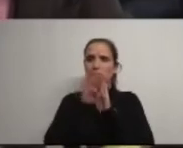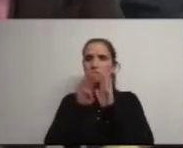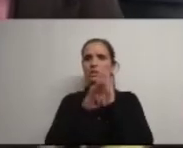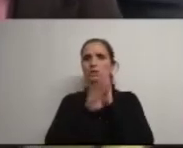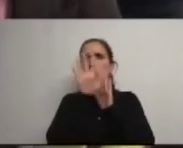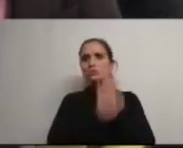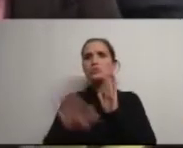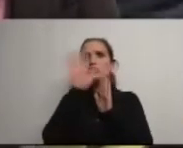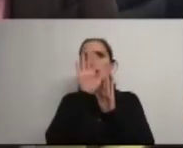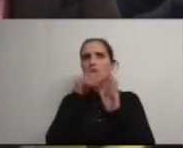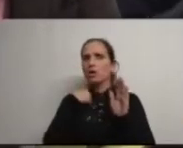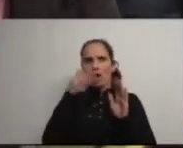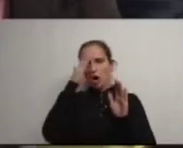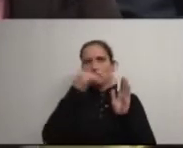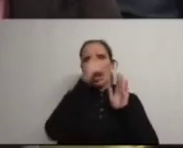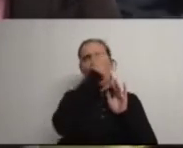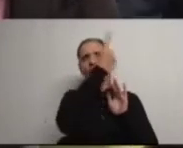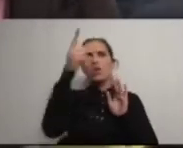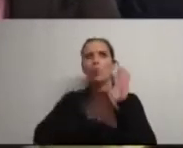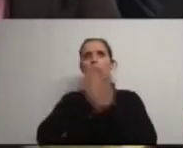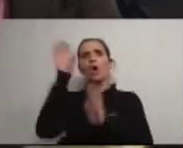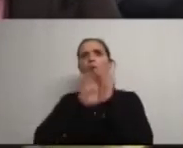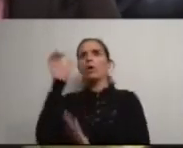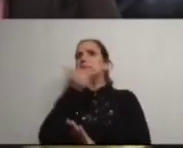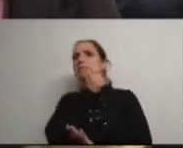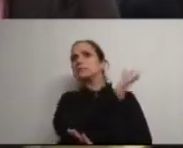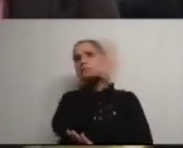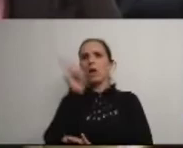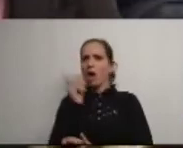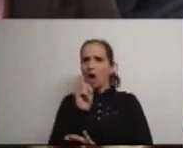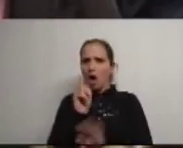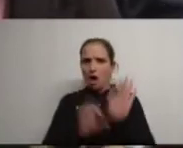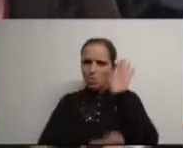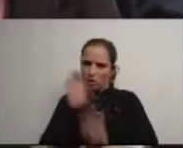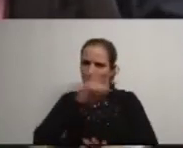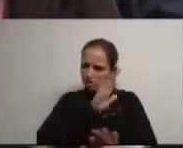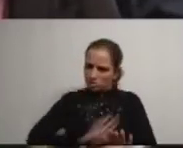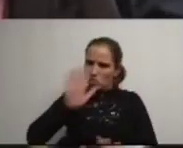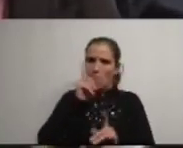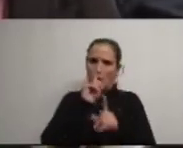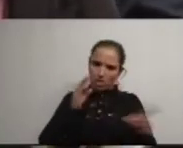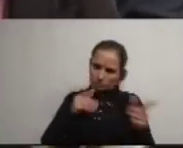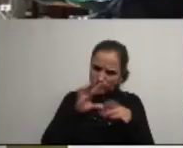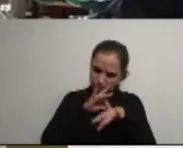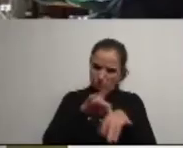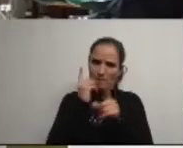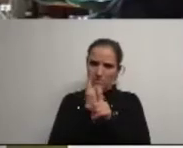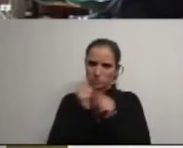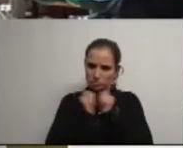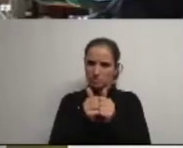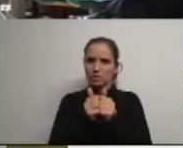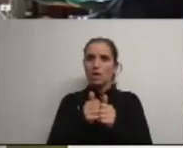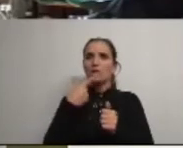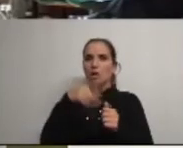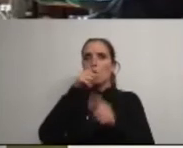não concordo com matrizes cada um faz a sua não temos uma matriz nacional que é para ser seguida e temos um quadro